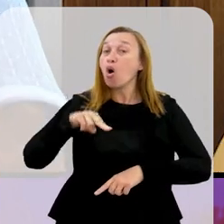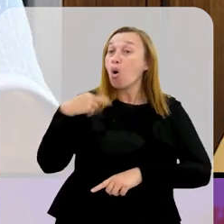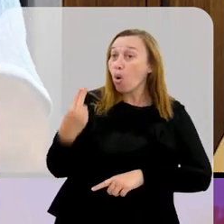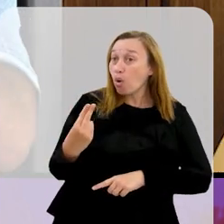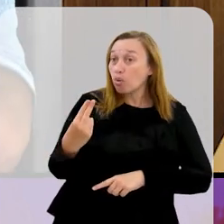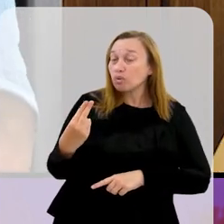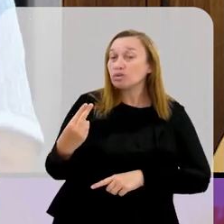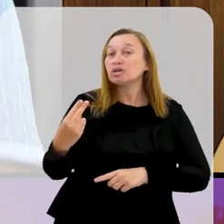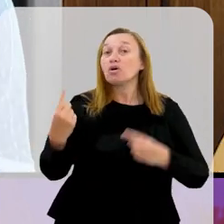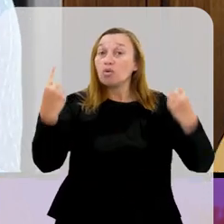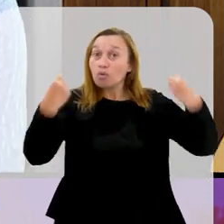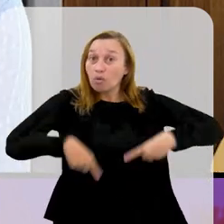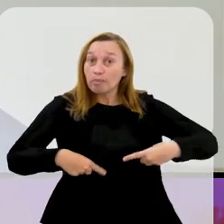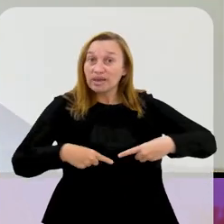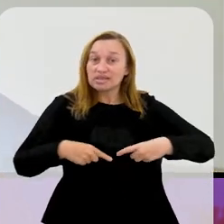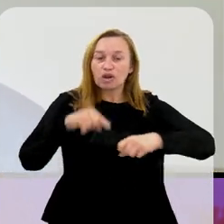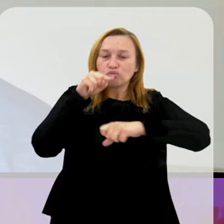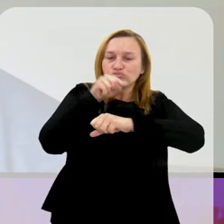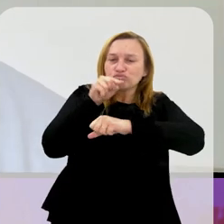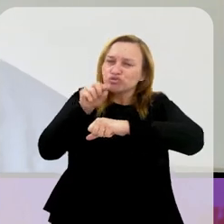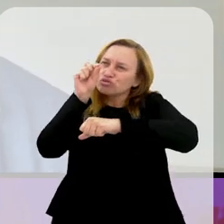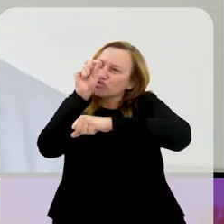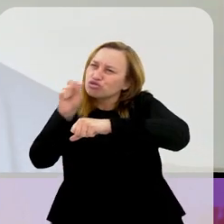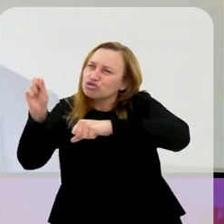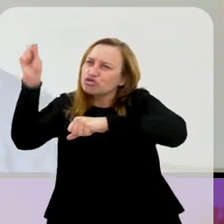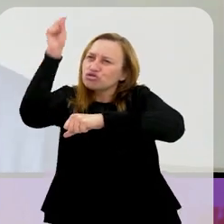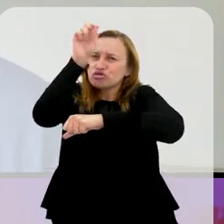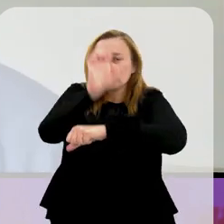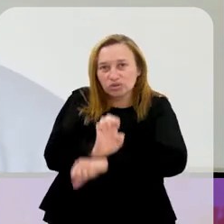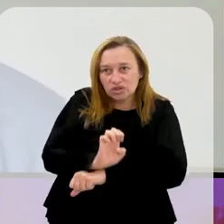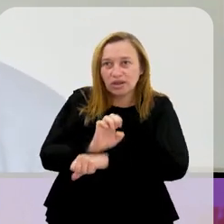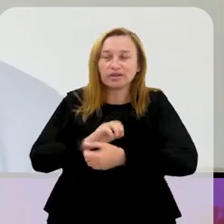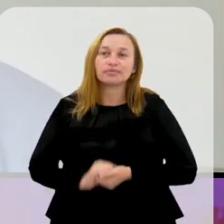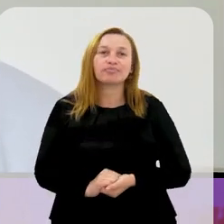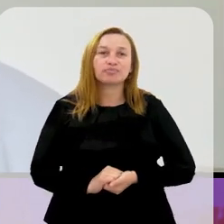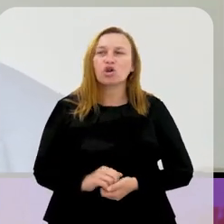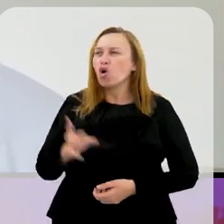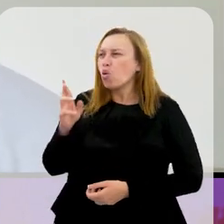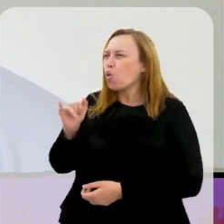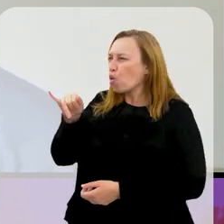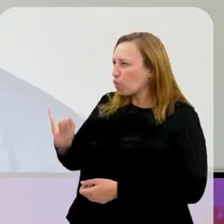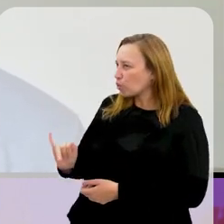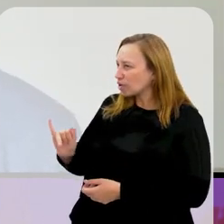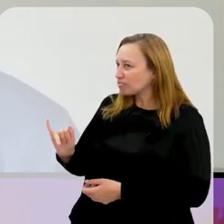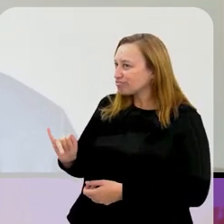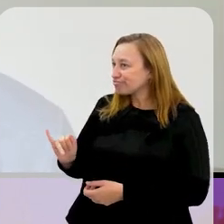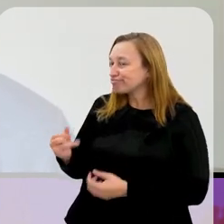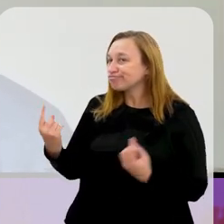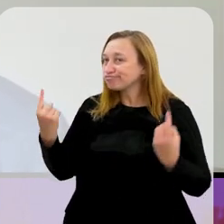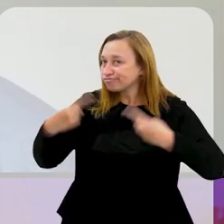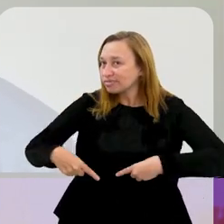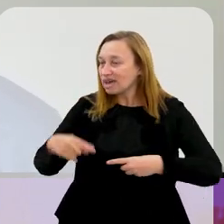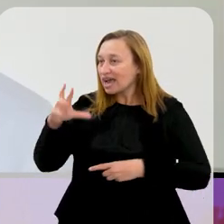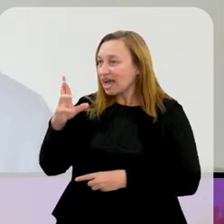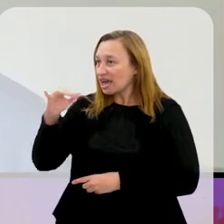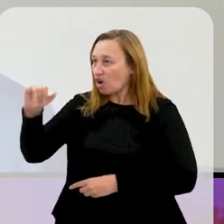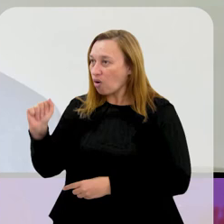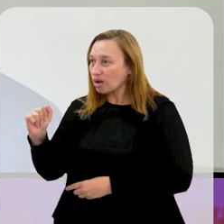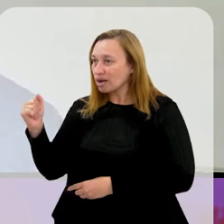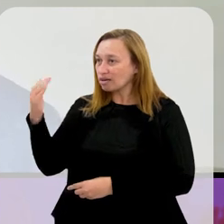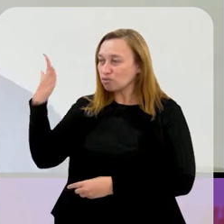interestadual? Olha, Rui, o campeonato carioca é o termo